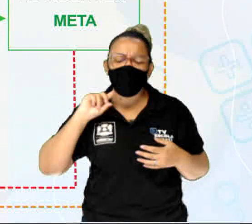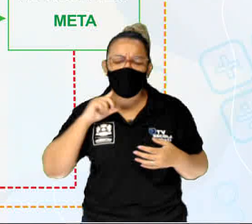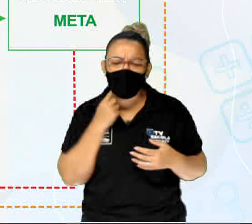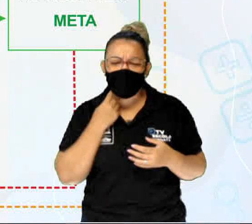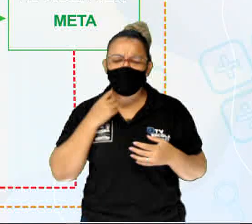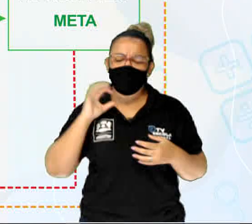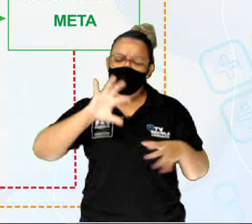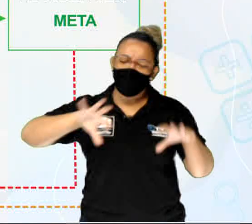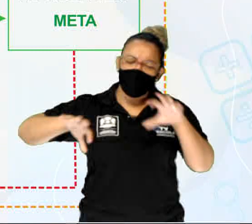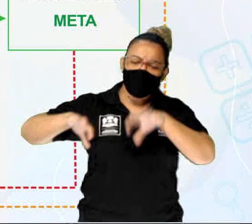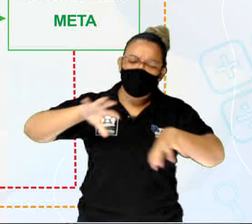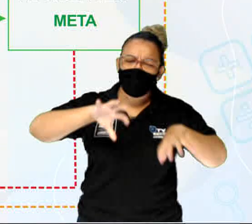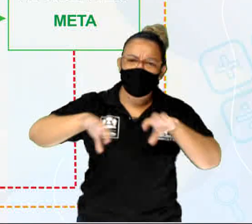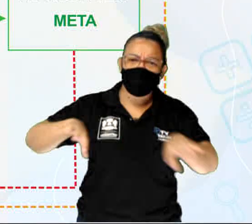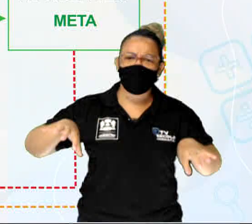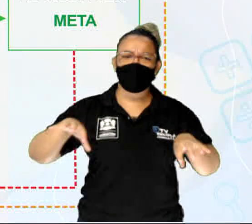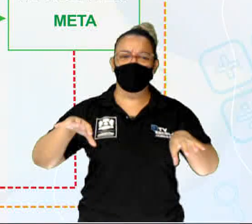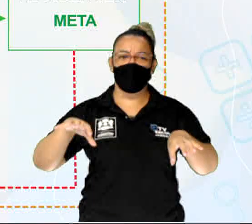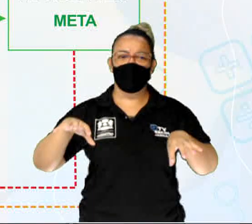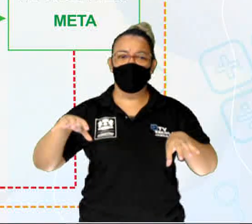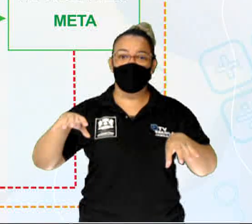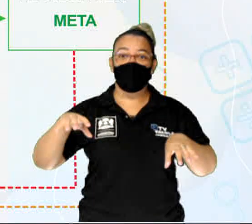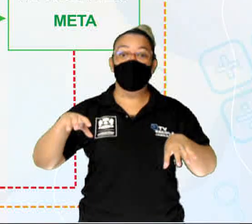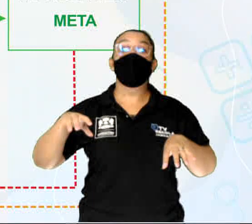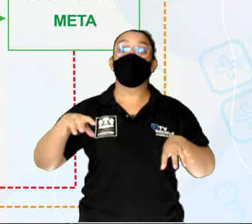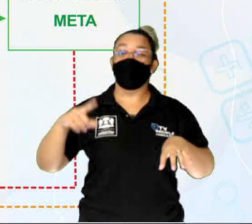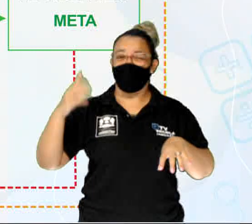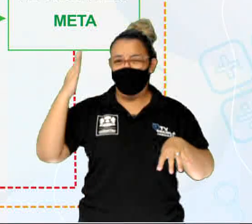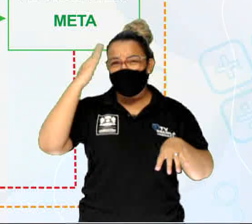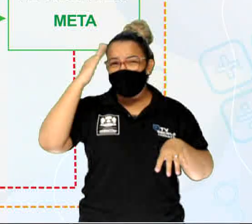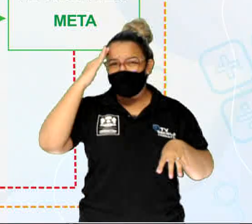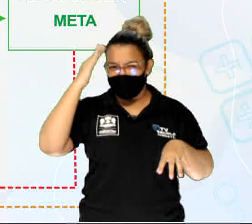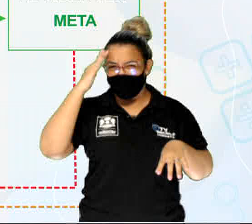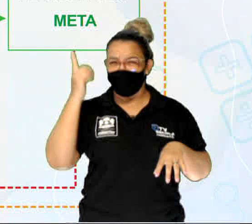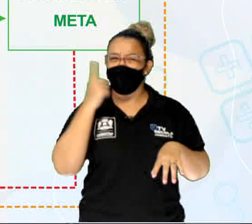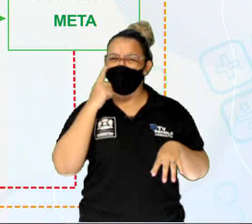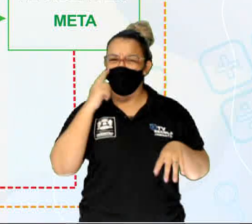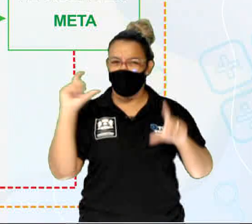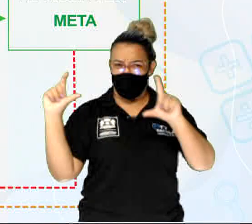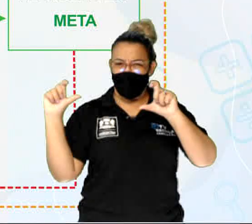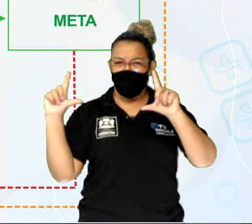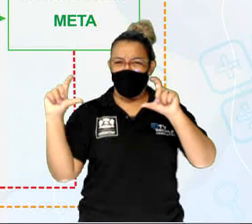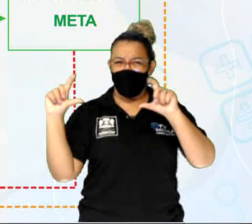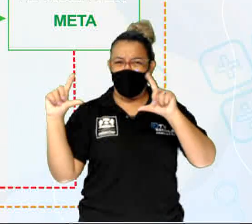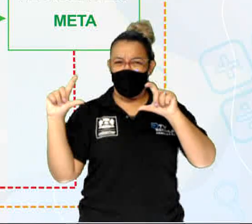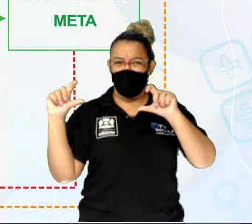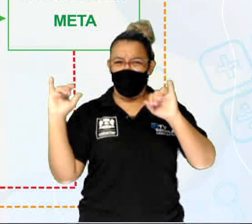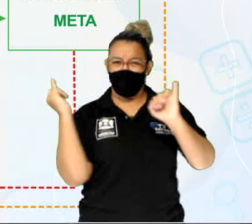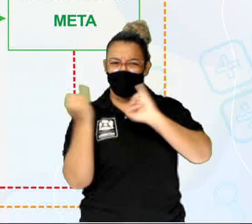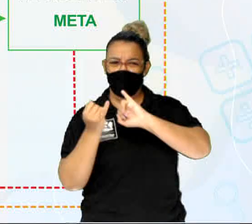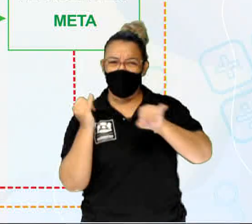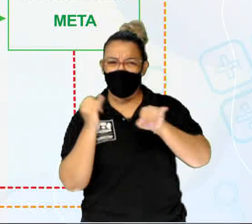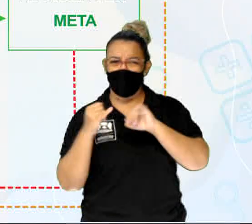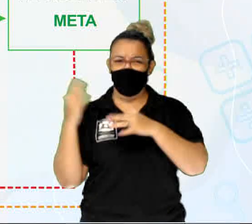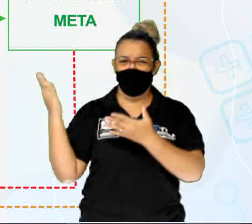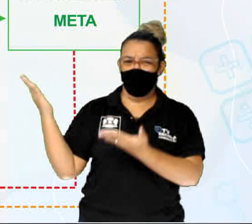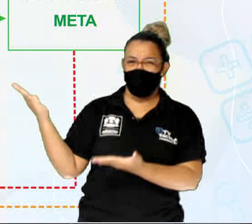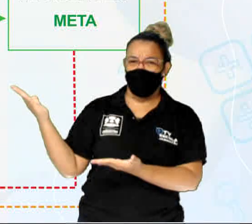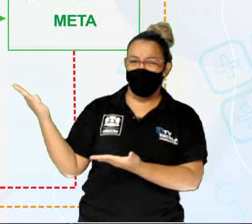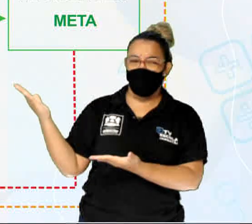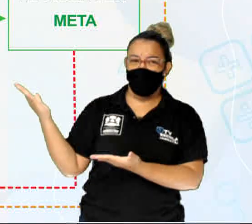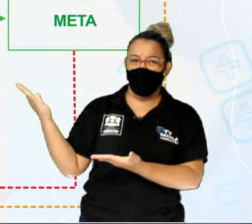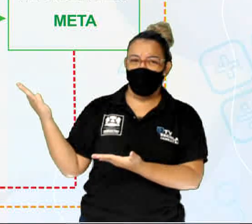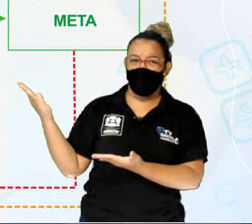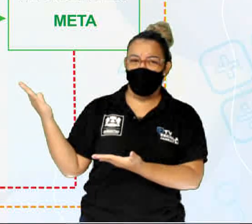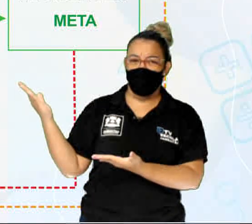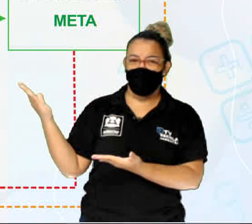é separado e coletado, entenda bem essas informações, esse gráfico que eu